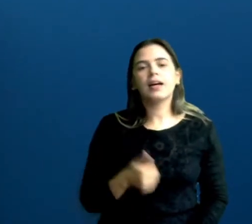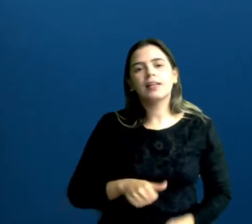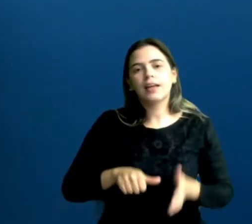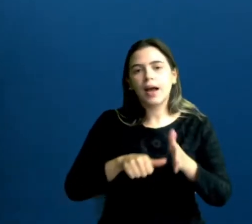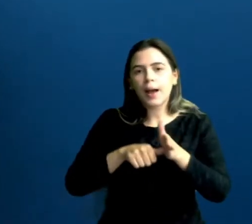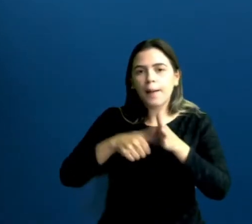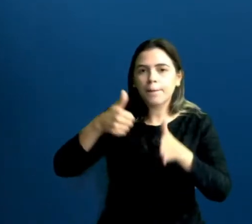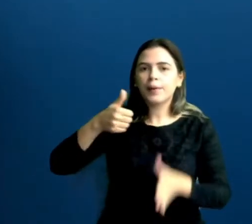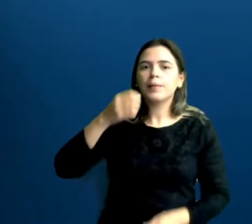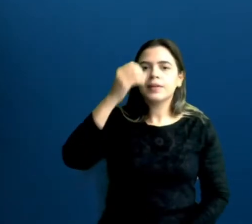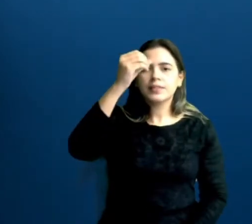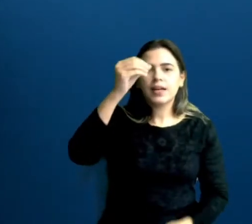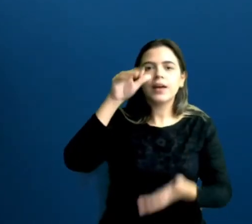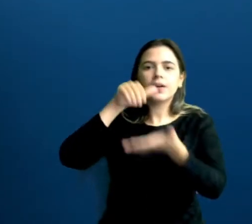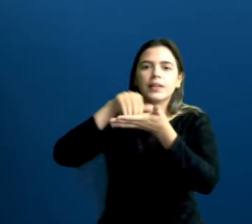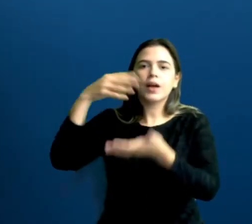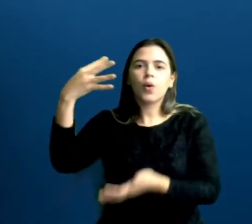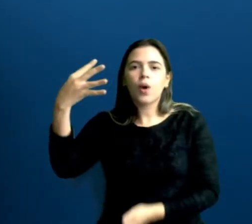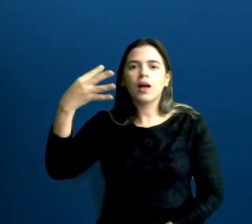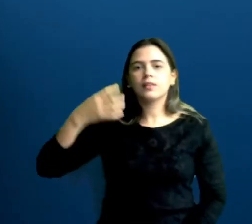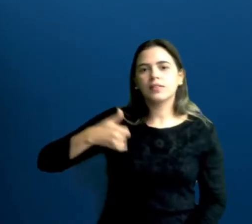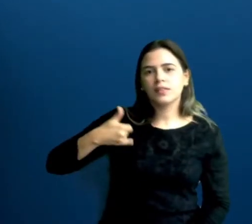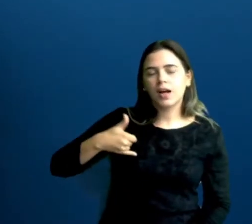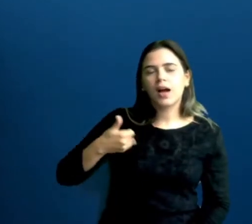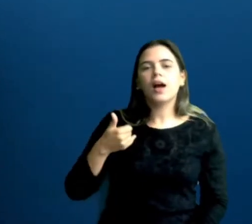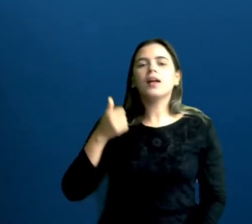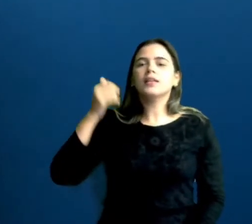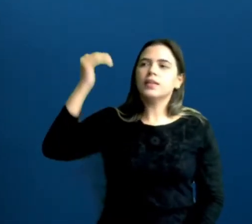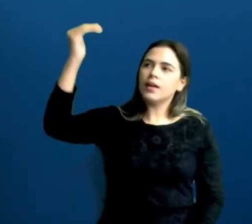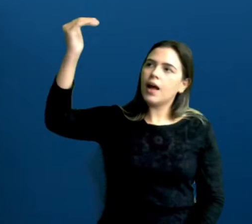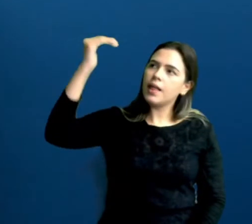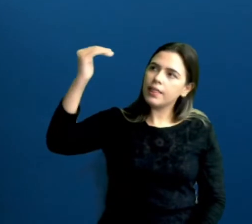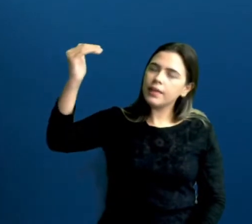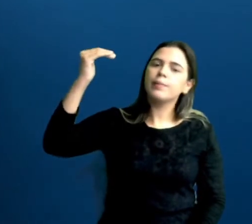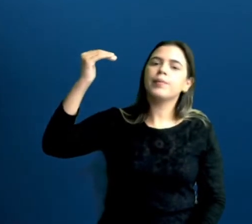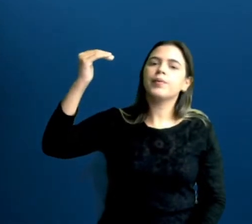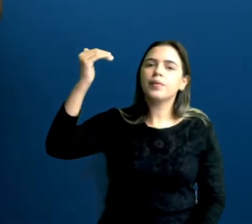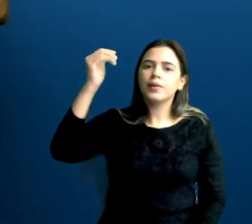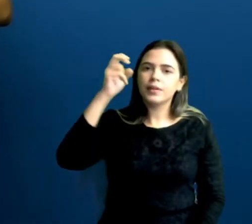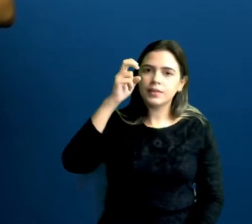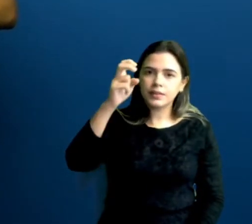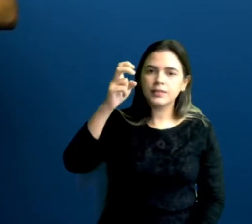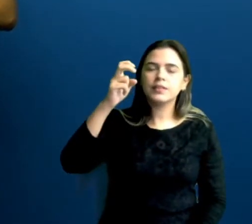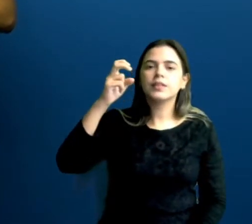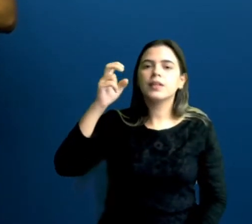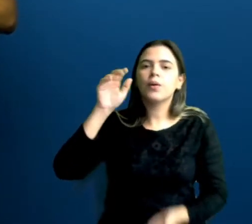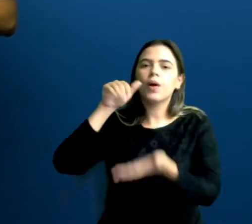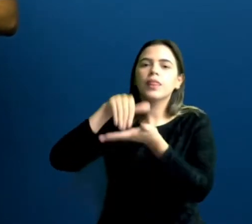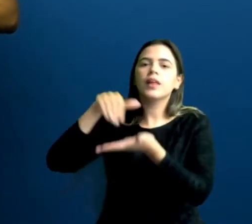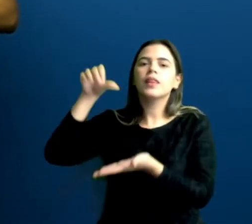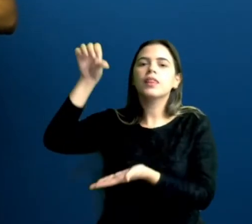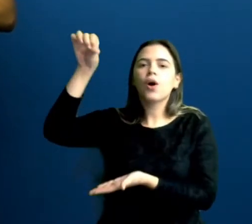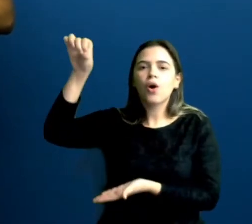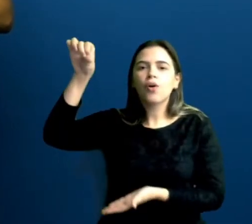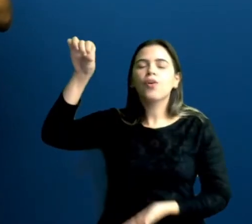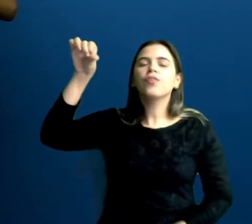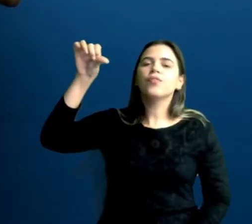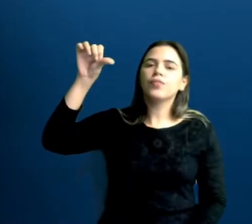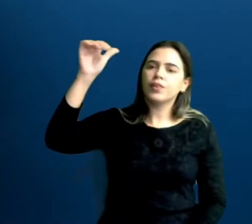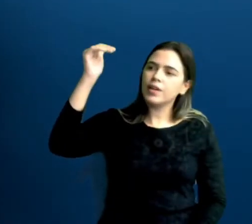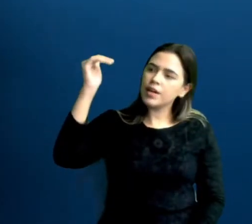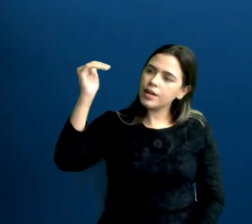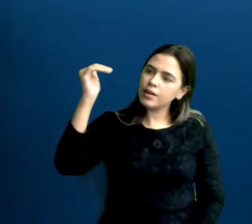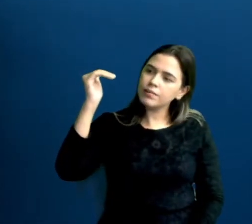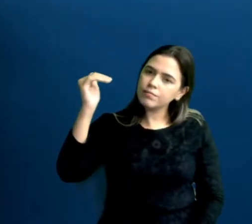a população de 0 a 4 anos, né? A primeira barrinha. E depois vem a população de 5 a 9 anos. E as